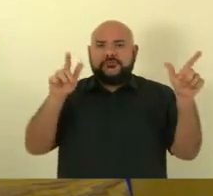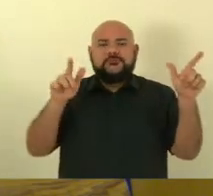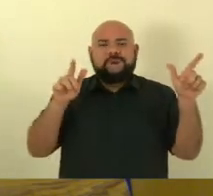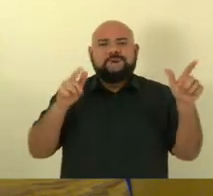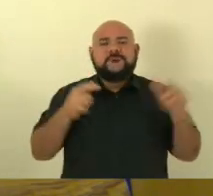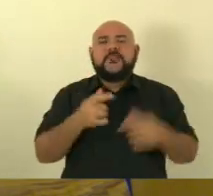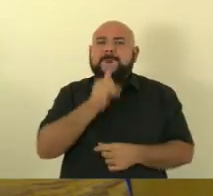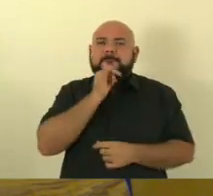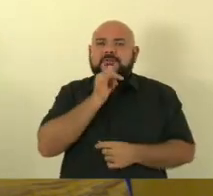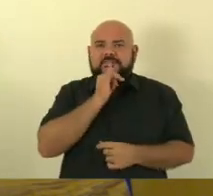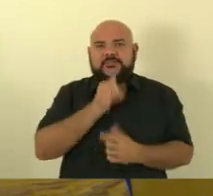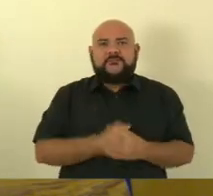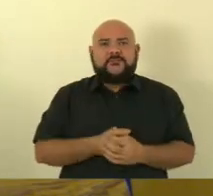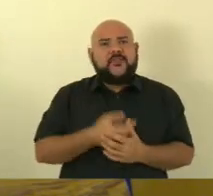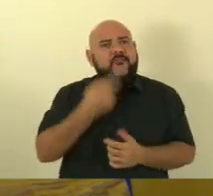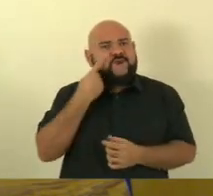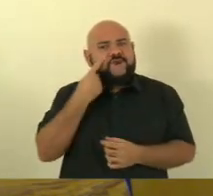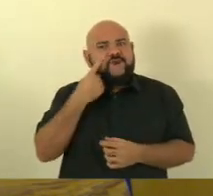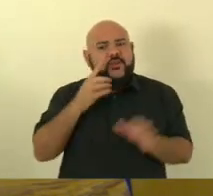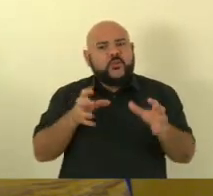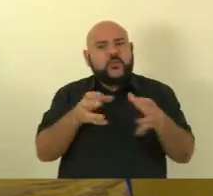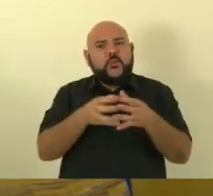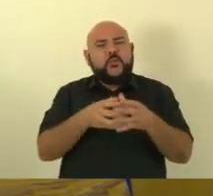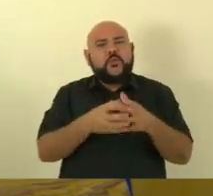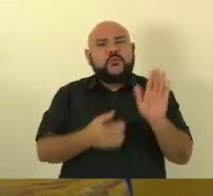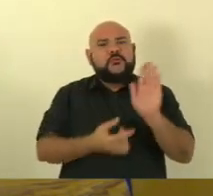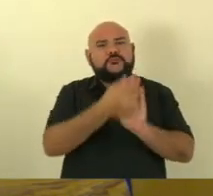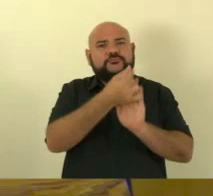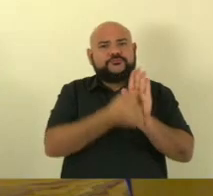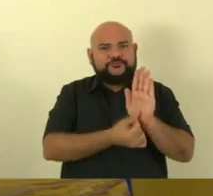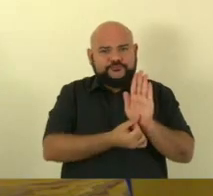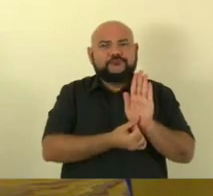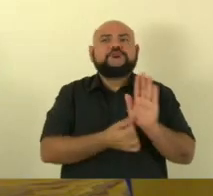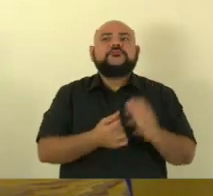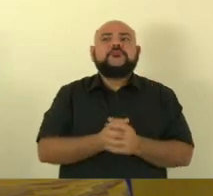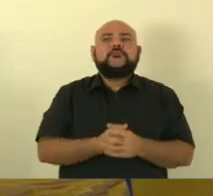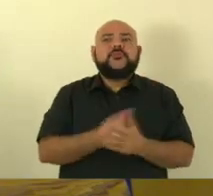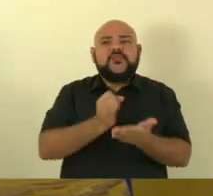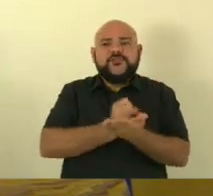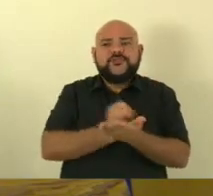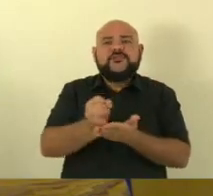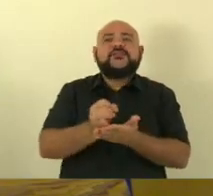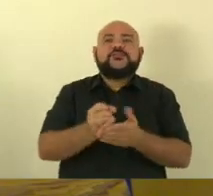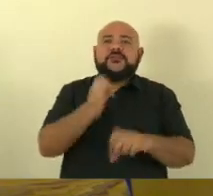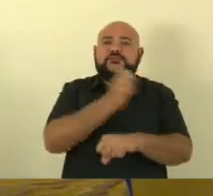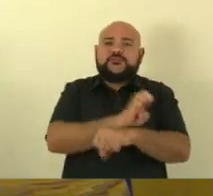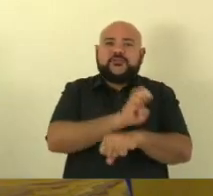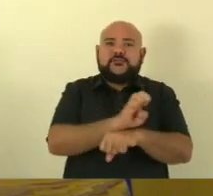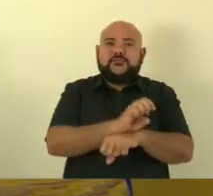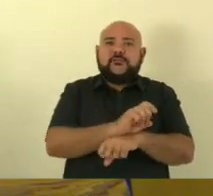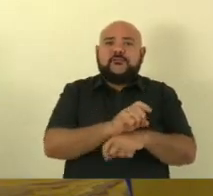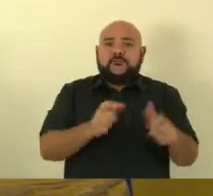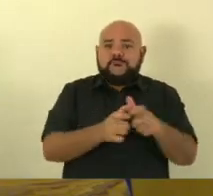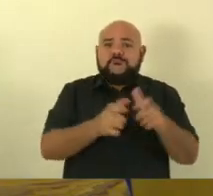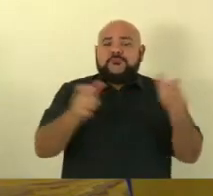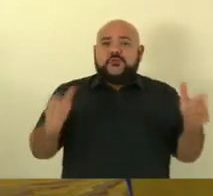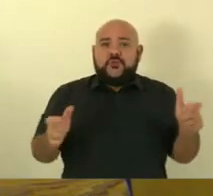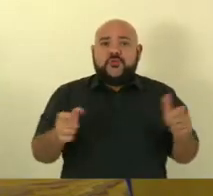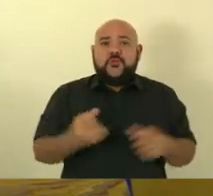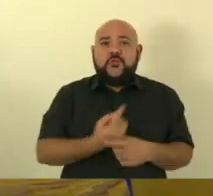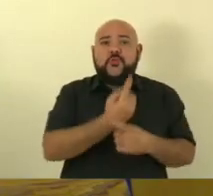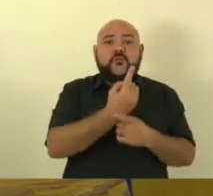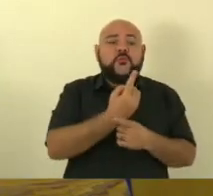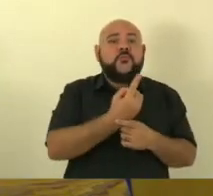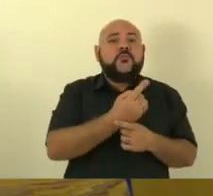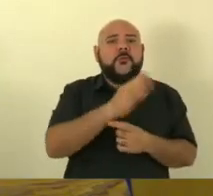vimos aqui na comissão de orçamento que os investimentos estaduais foram ampliados de um bilhão e pouco para quatro